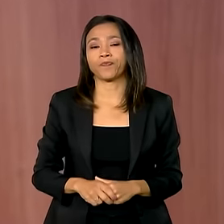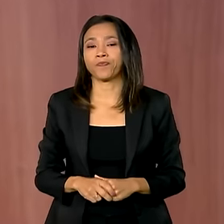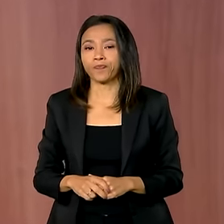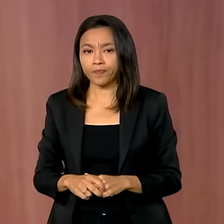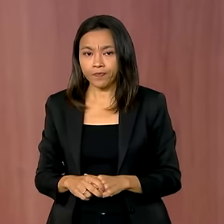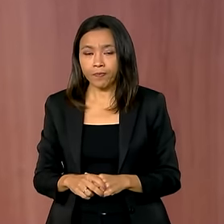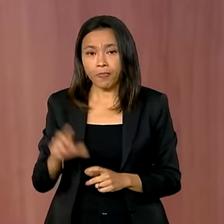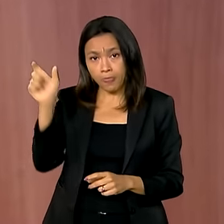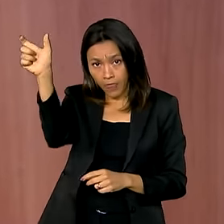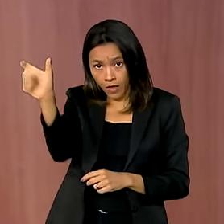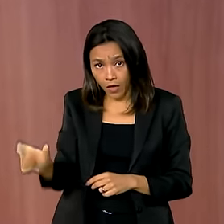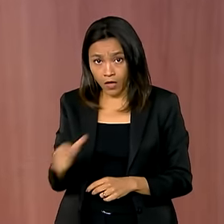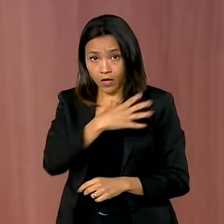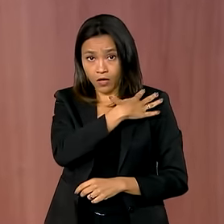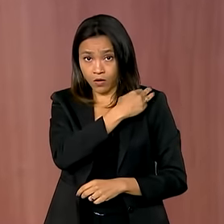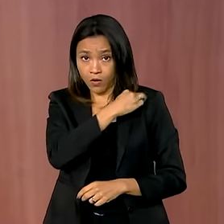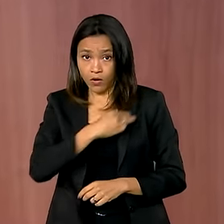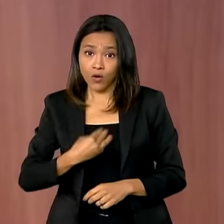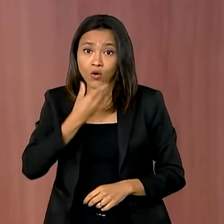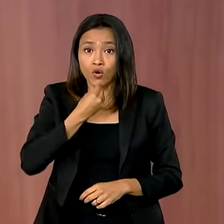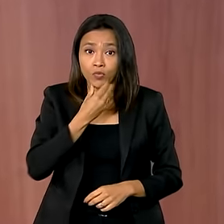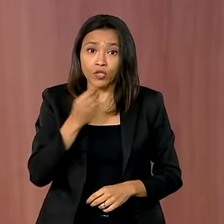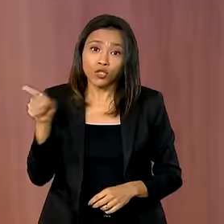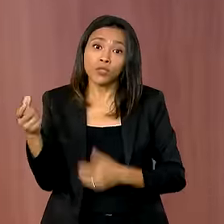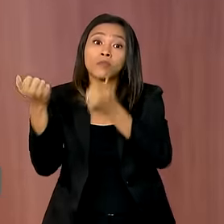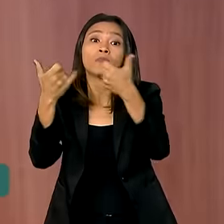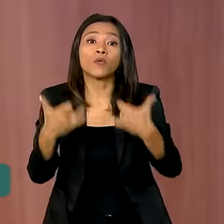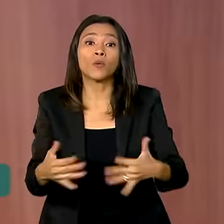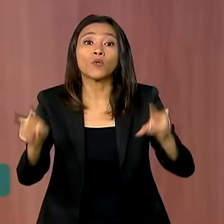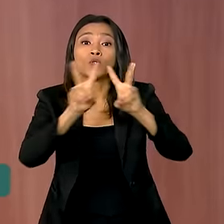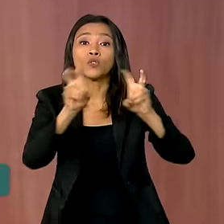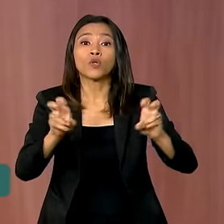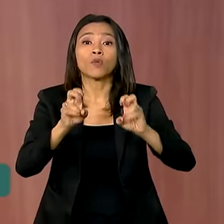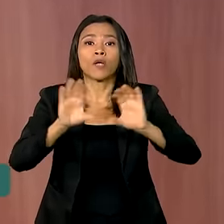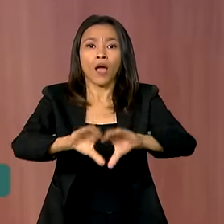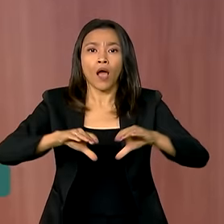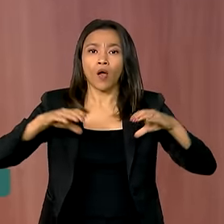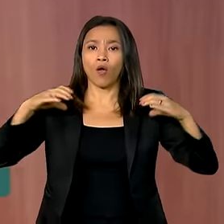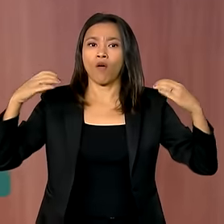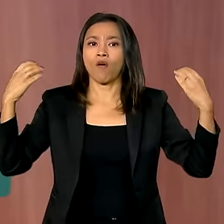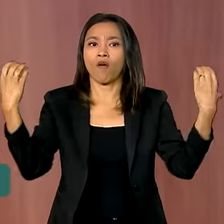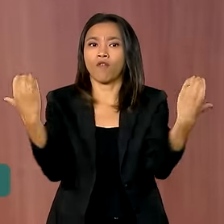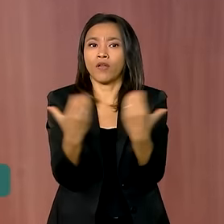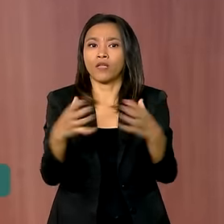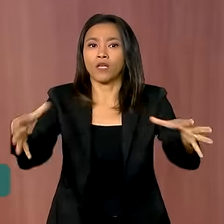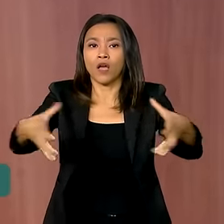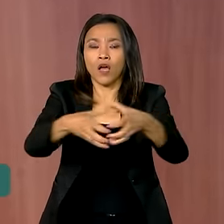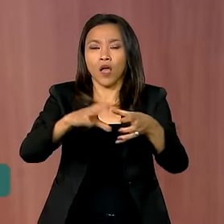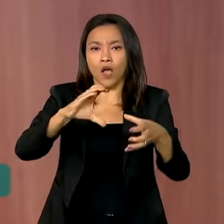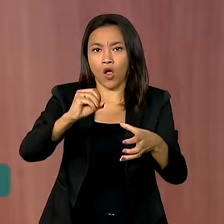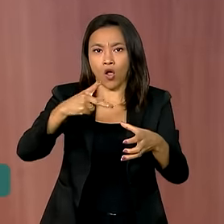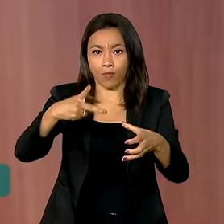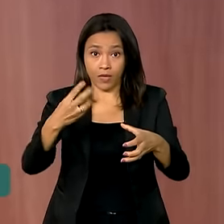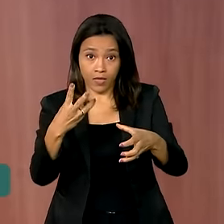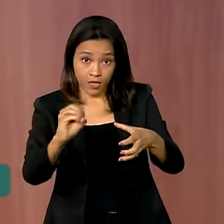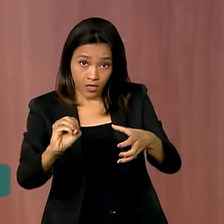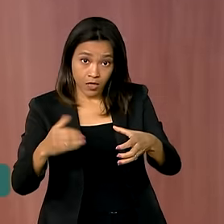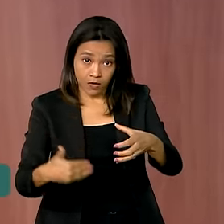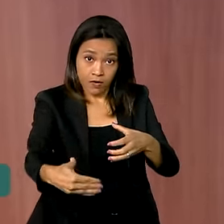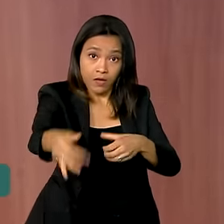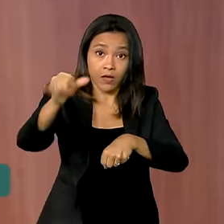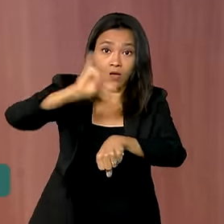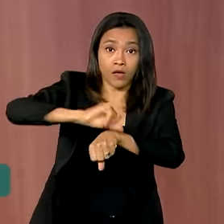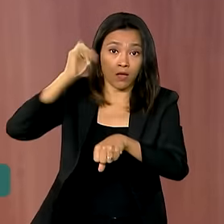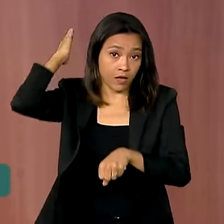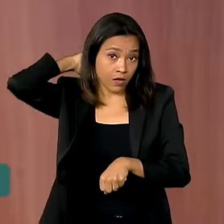O ministro Mauro Vieira também falou sobre a Conferência do Clima, COP30, que será realizada no Pará, no ano que vem. Ele disse